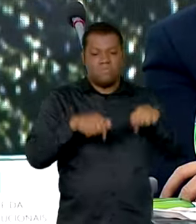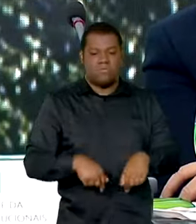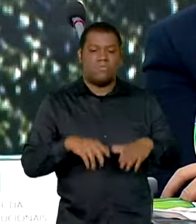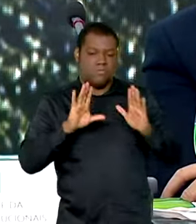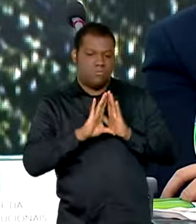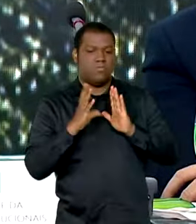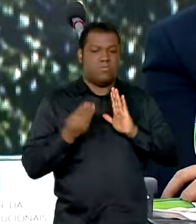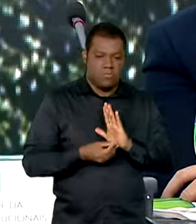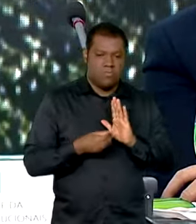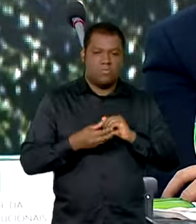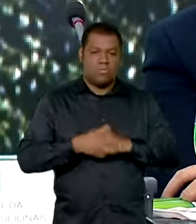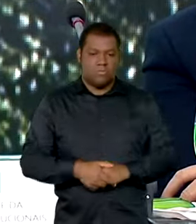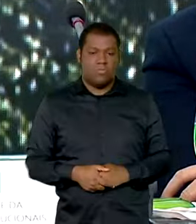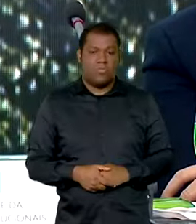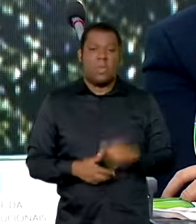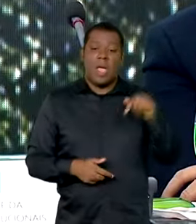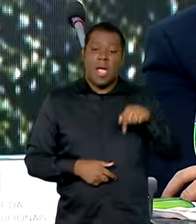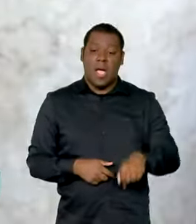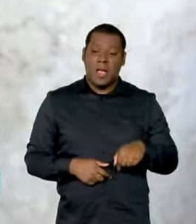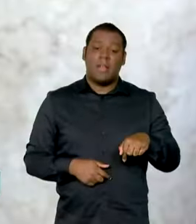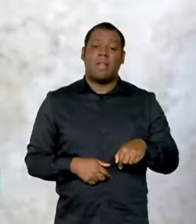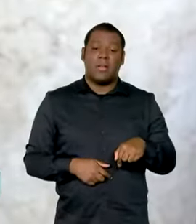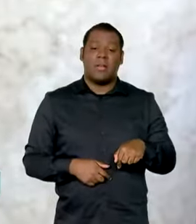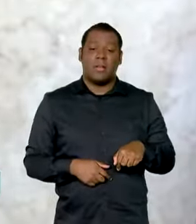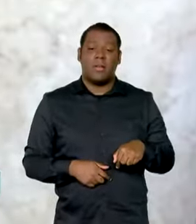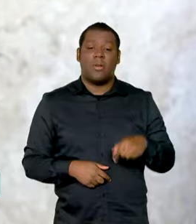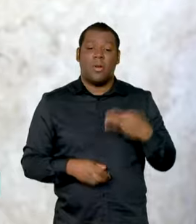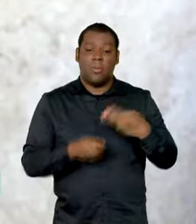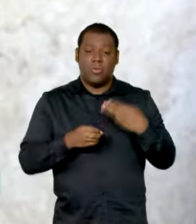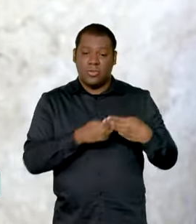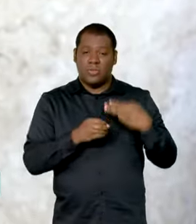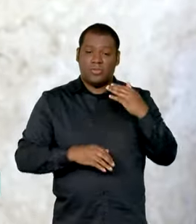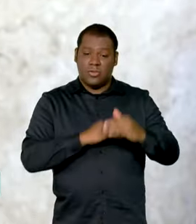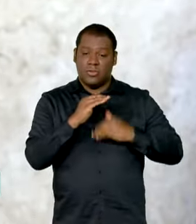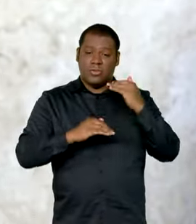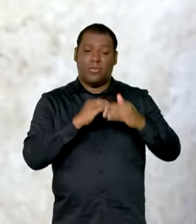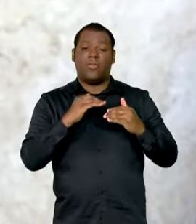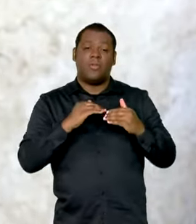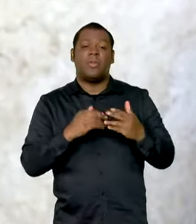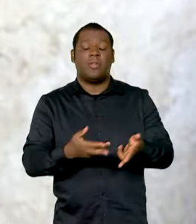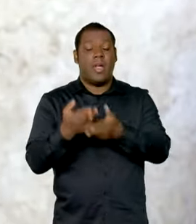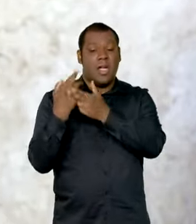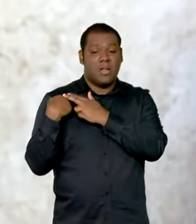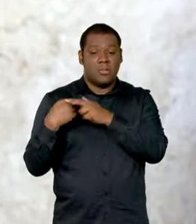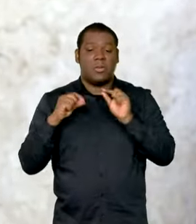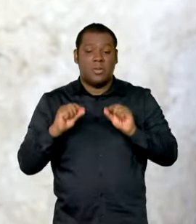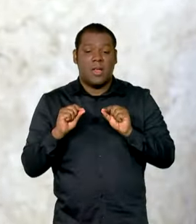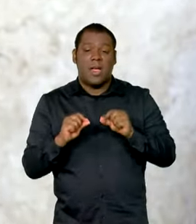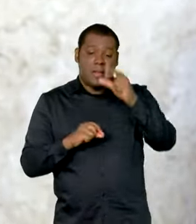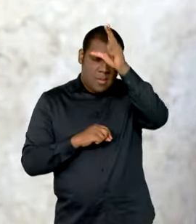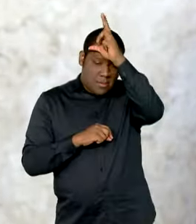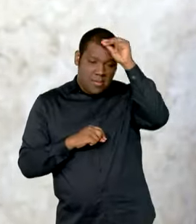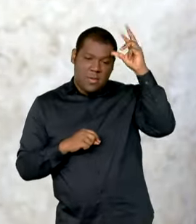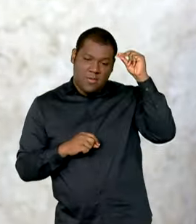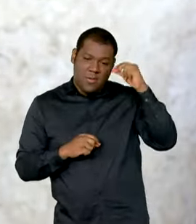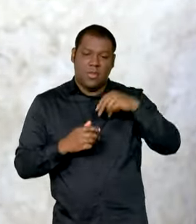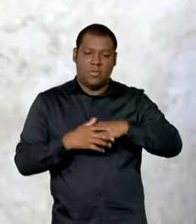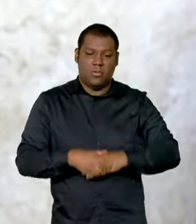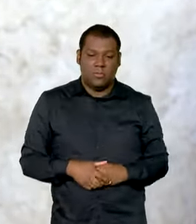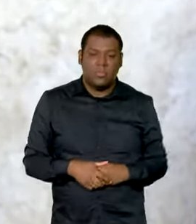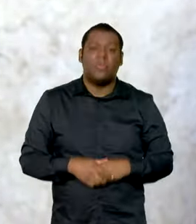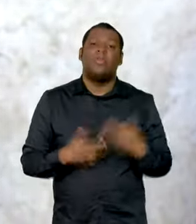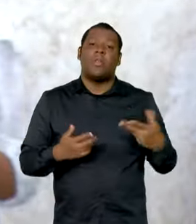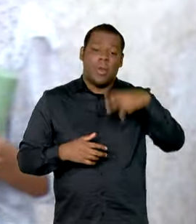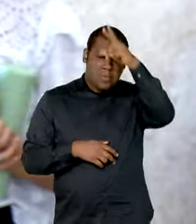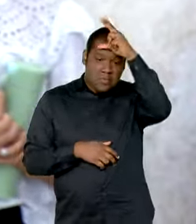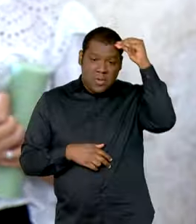municípios são os líderes dos municípios. Esta necessidade de todos nos juntarmos para encontrarmos soluções